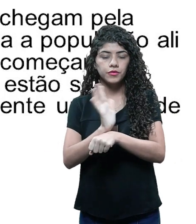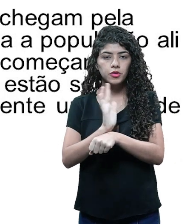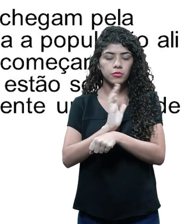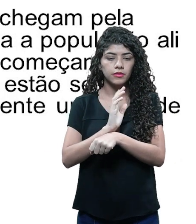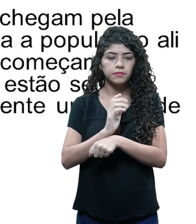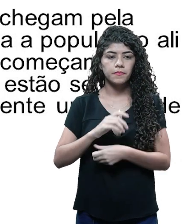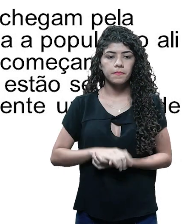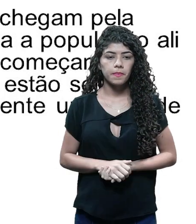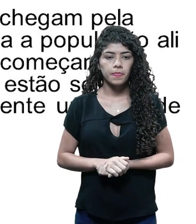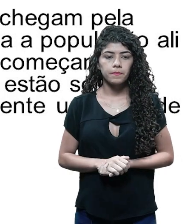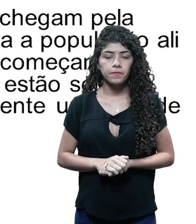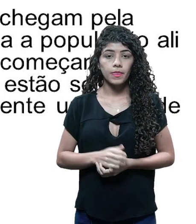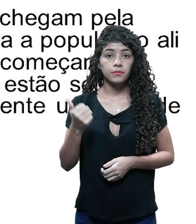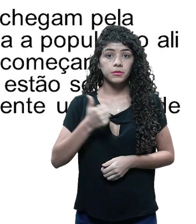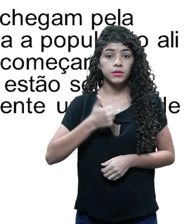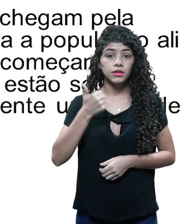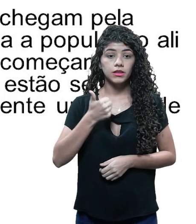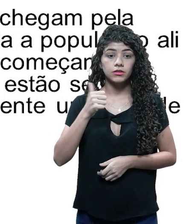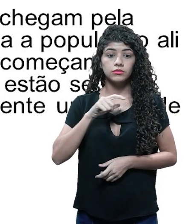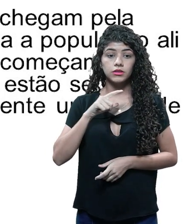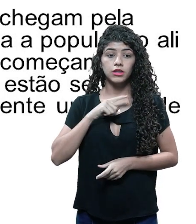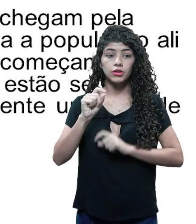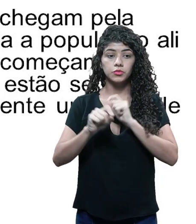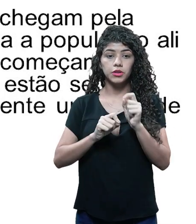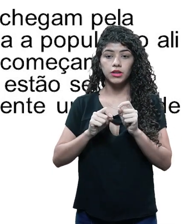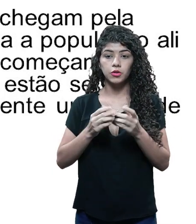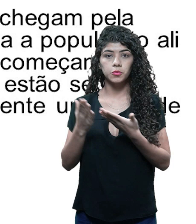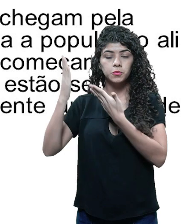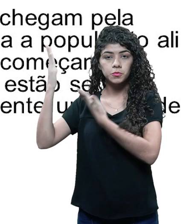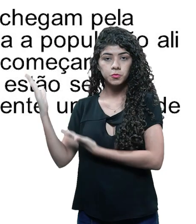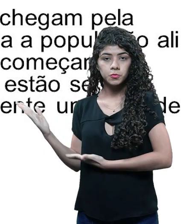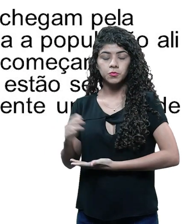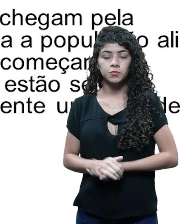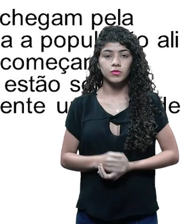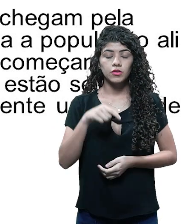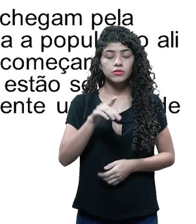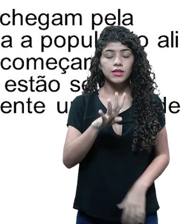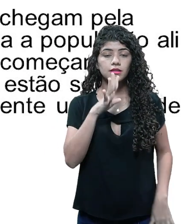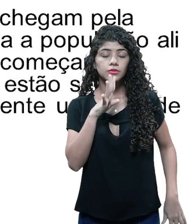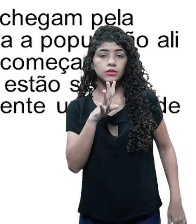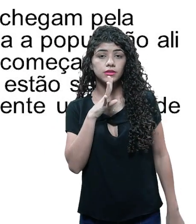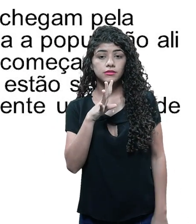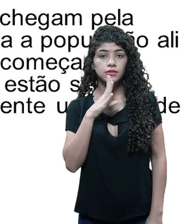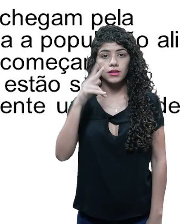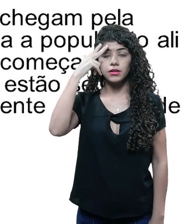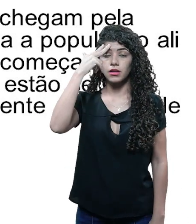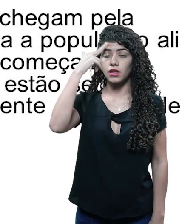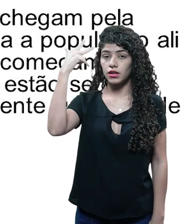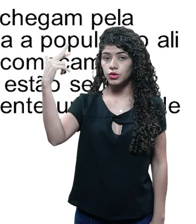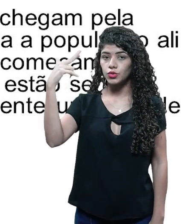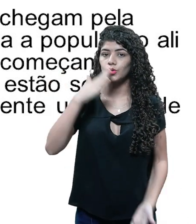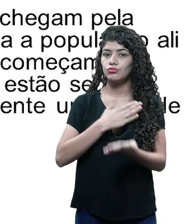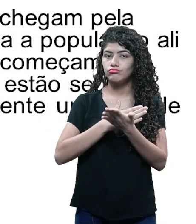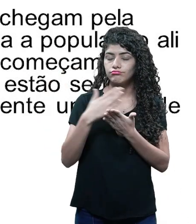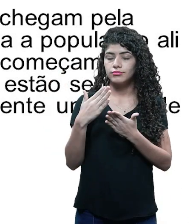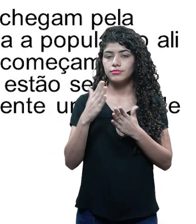Então, primeiramente, que está bem na cara, mas é para vocês conhecerem a